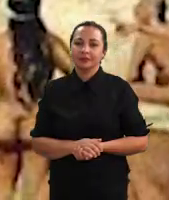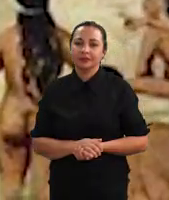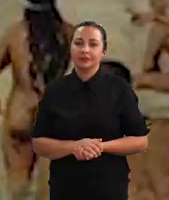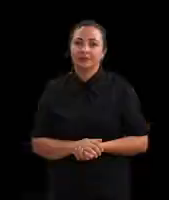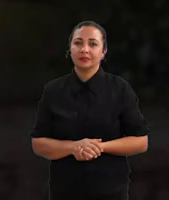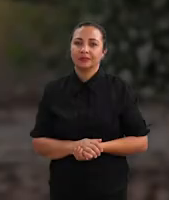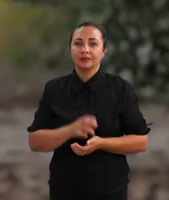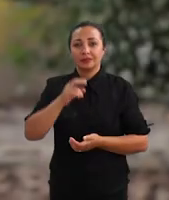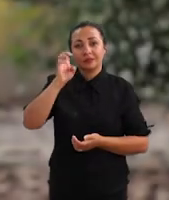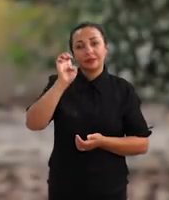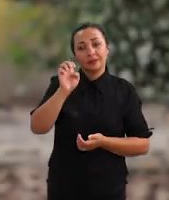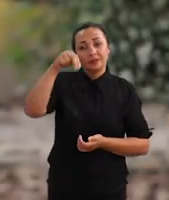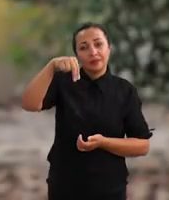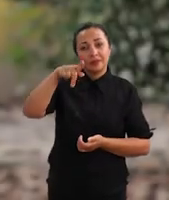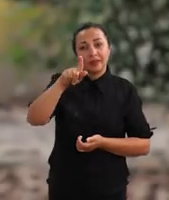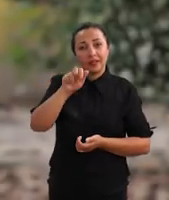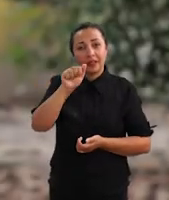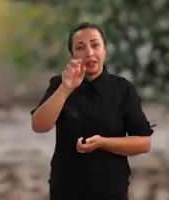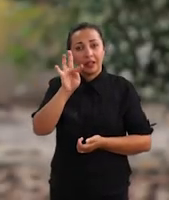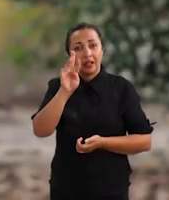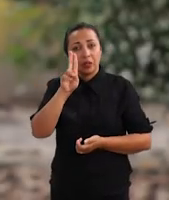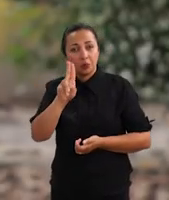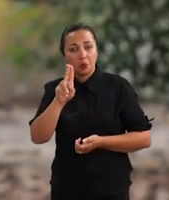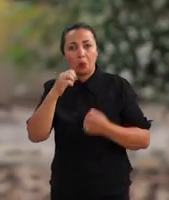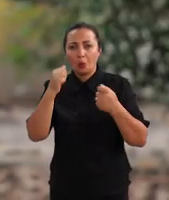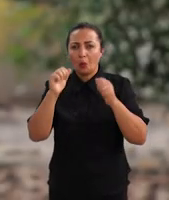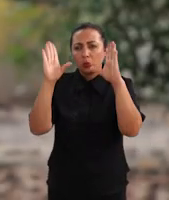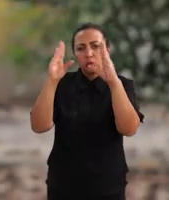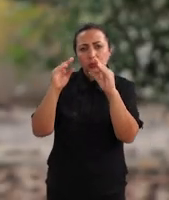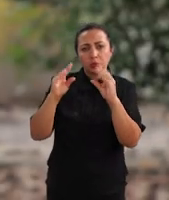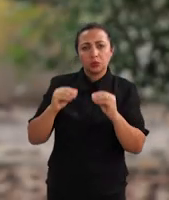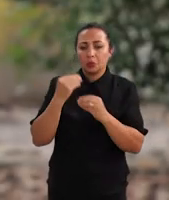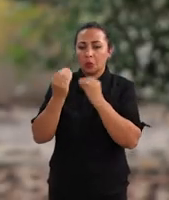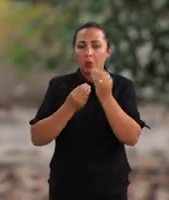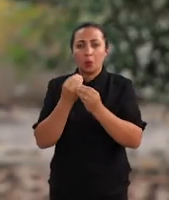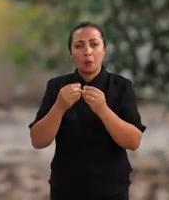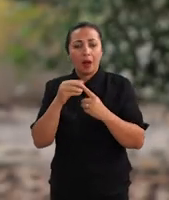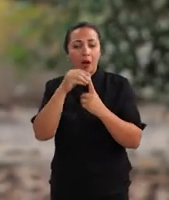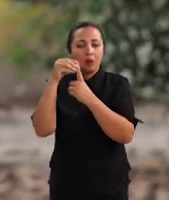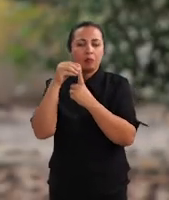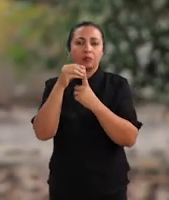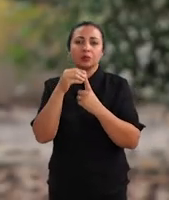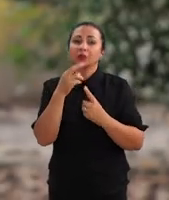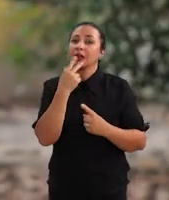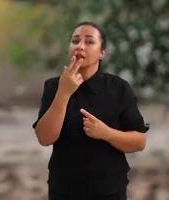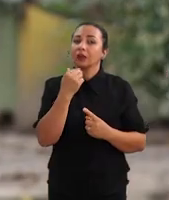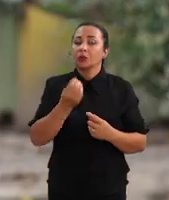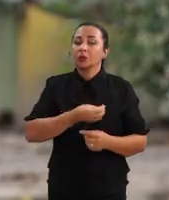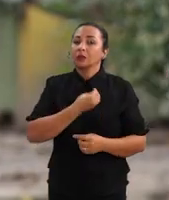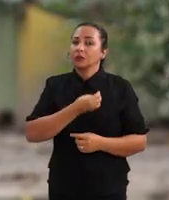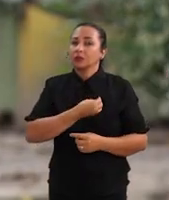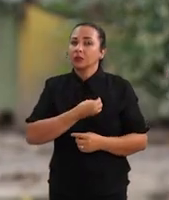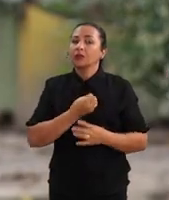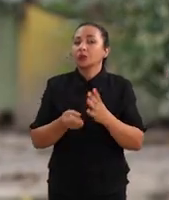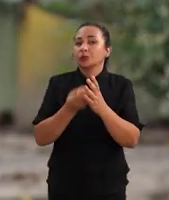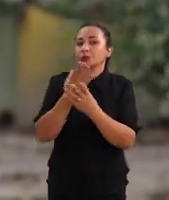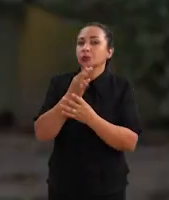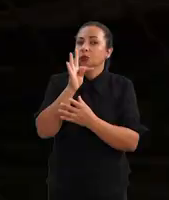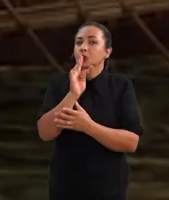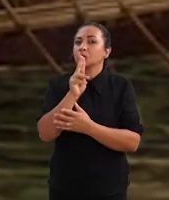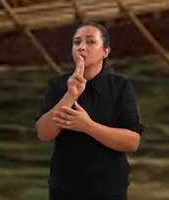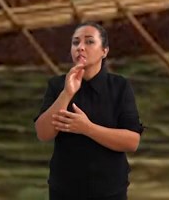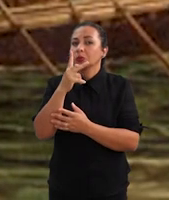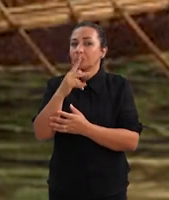O Nyangatu, nós podemos resumir como a única língua viva descendente do